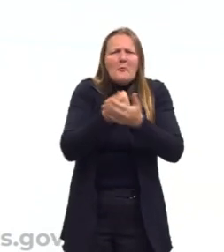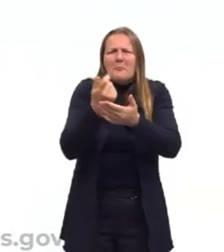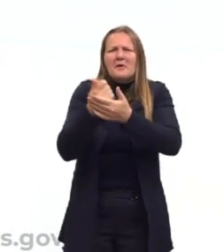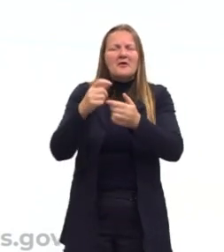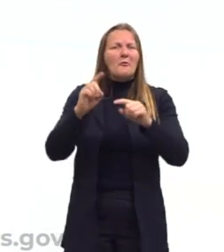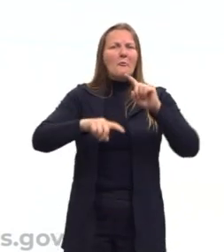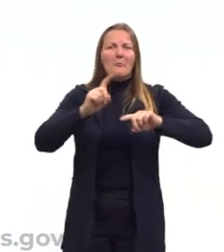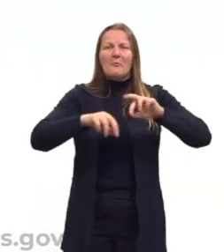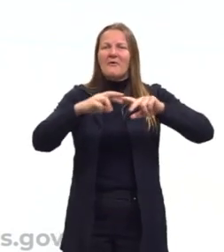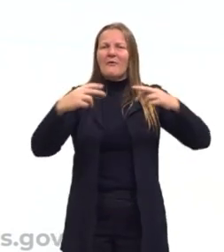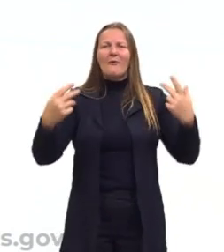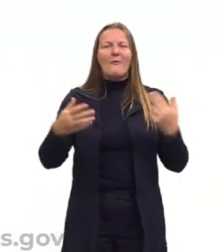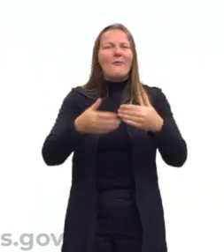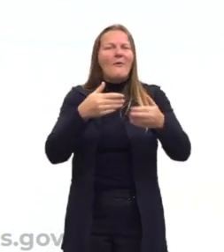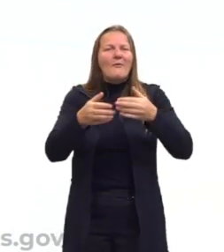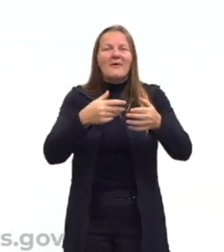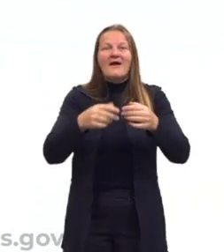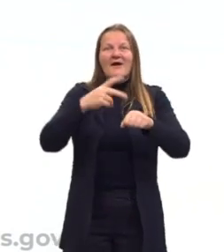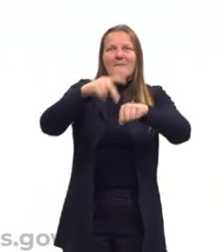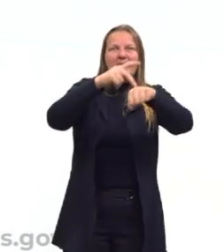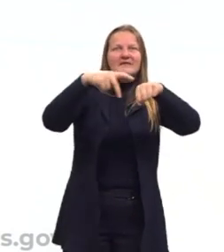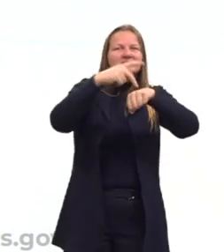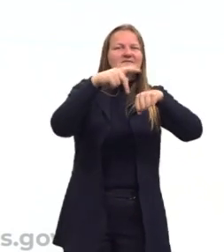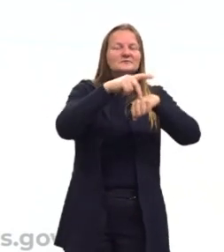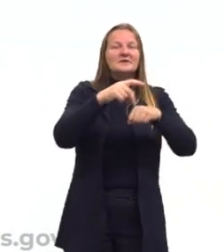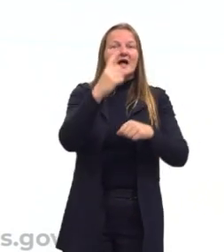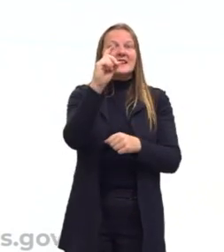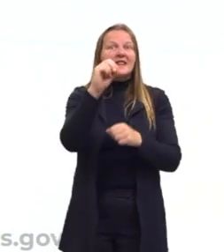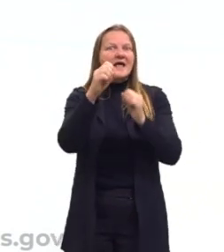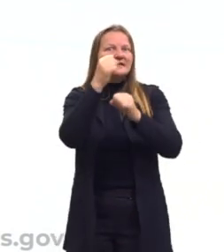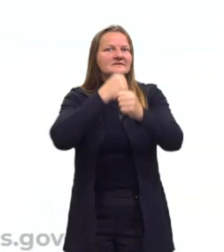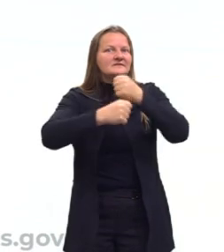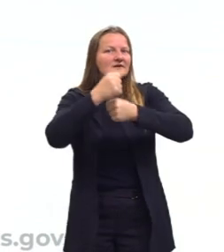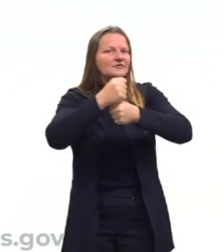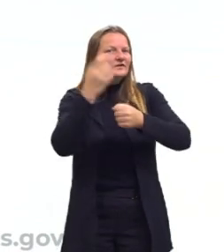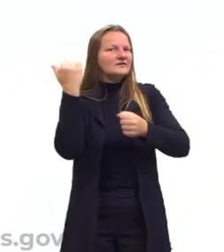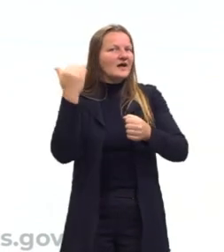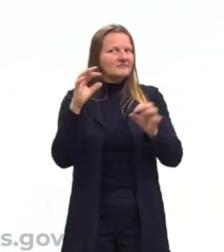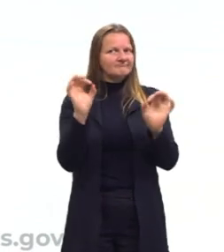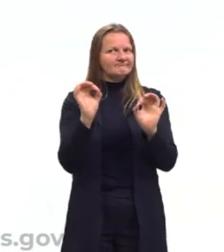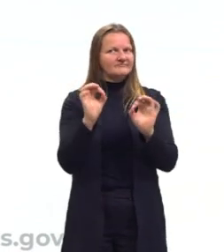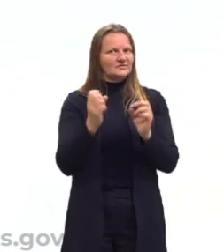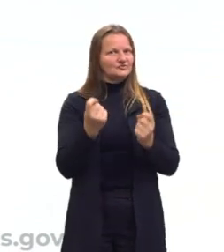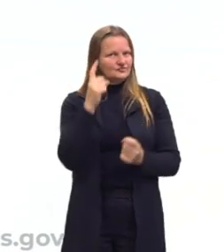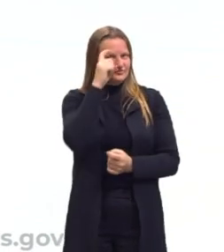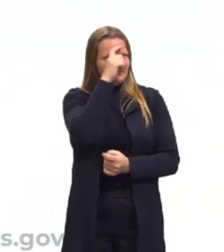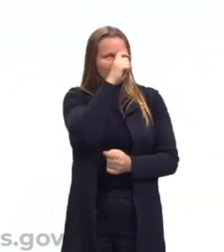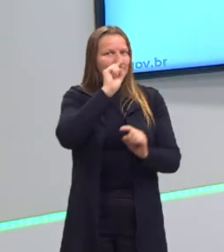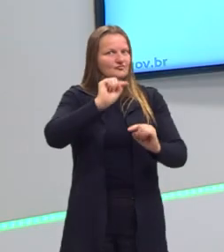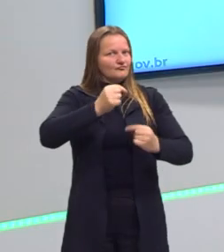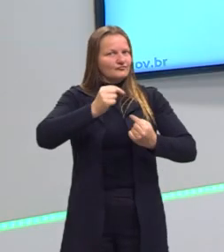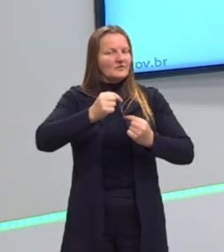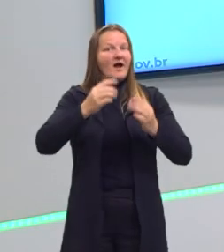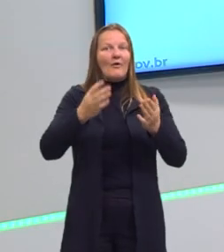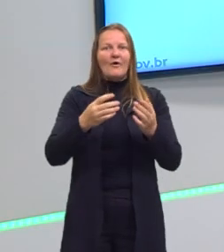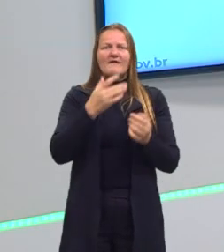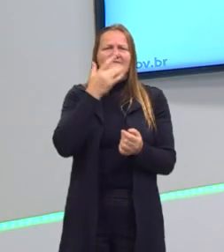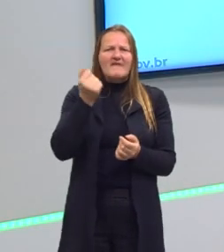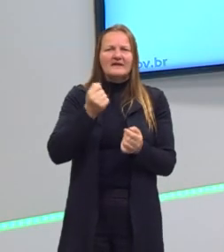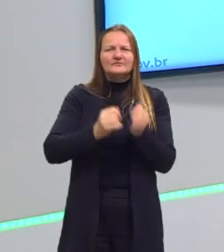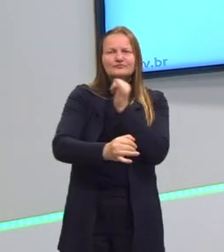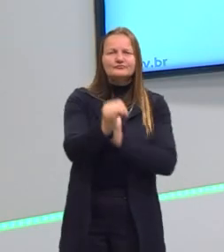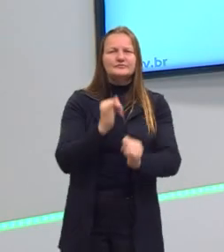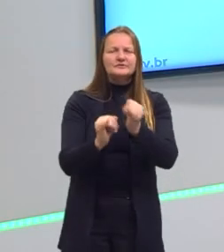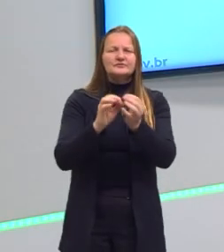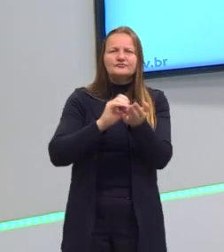mundo. E alguns dias está na nossa casa. Isso há 10 anos atrás era algo muito complicado. As próprias pessoas